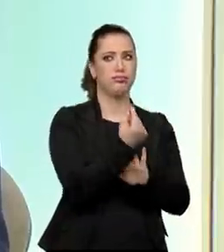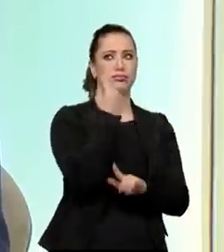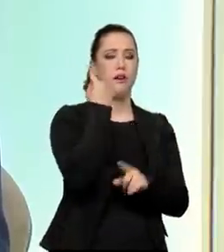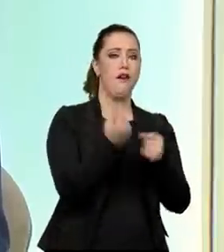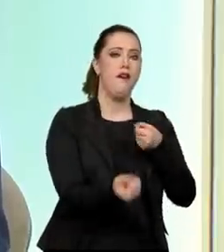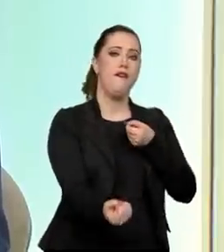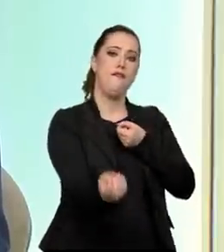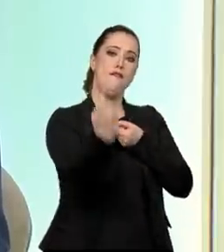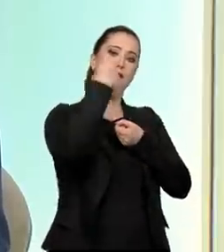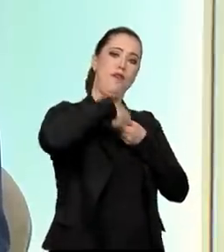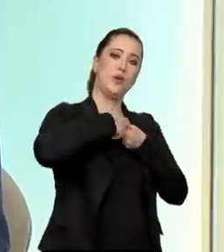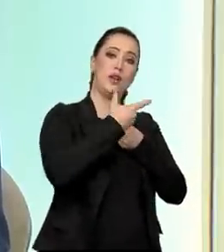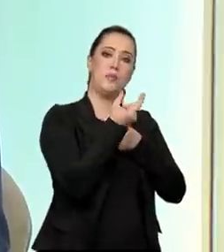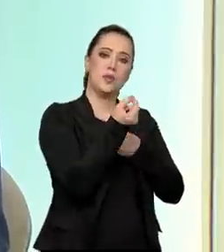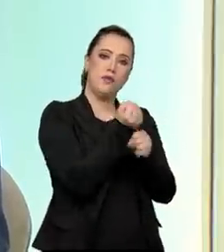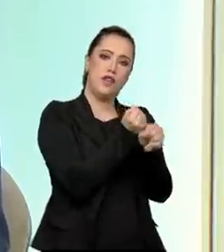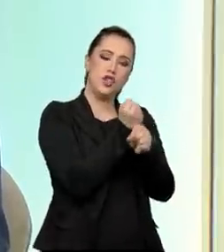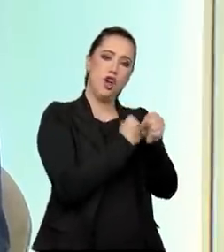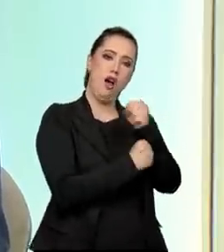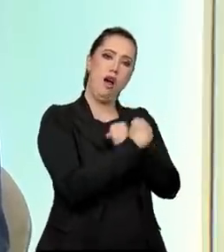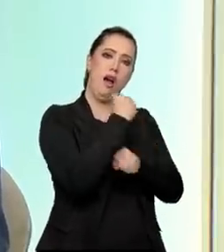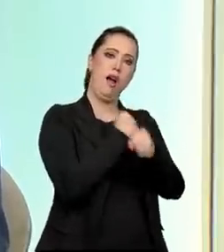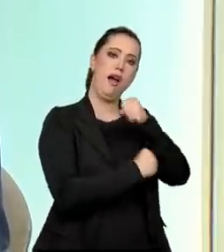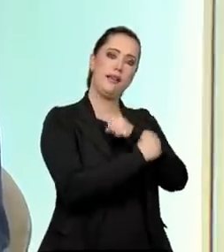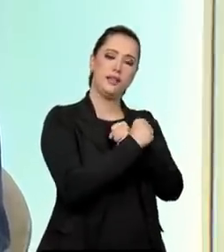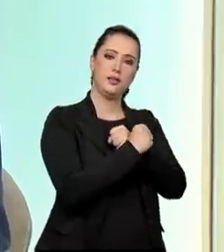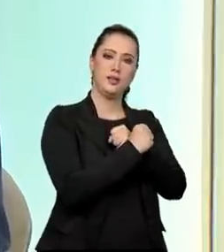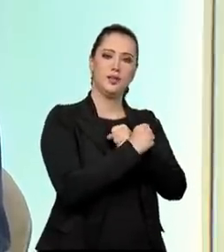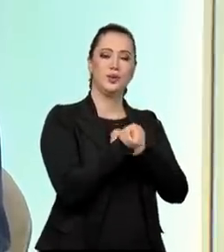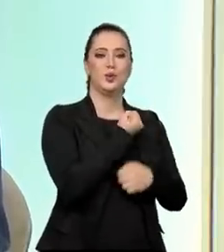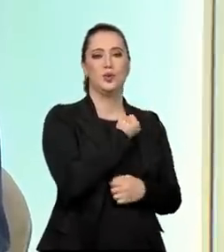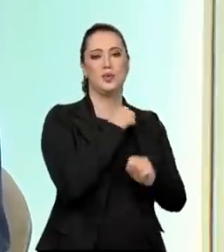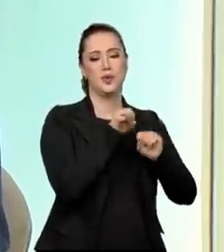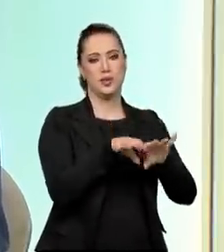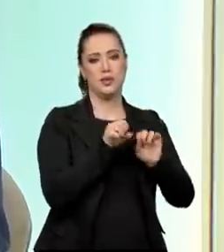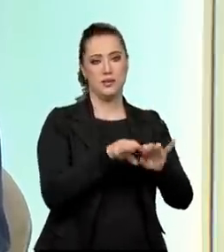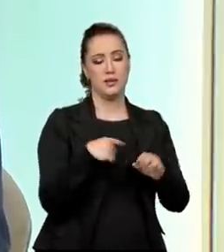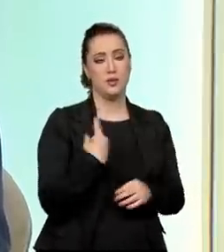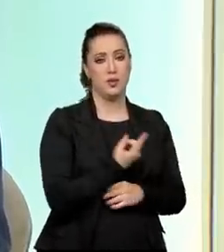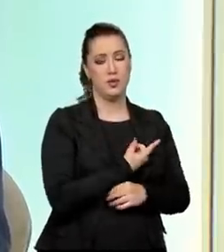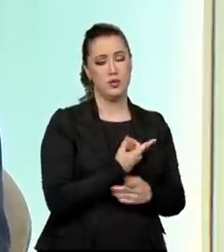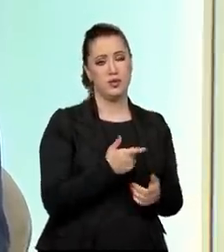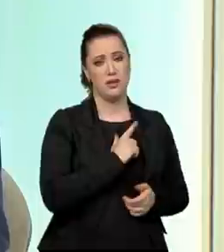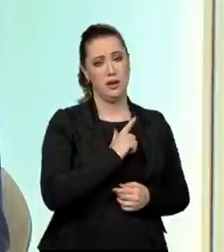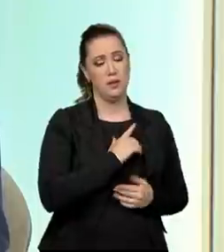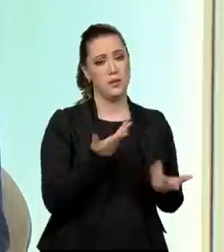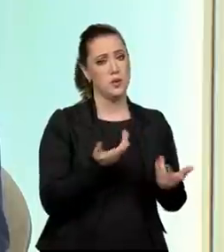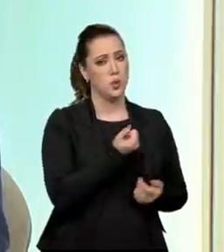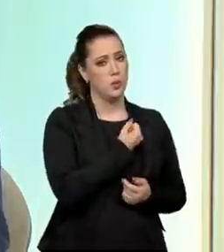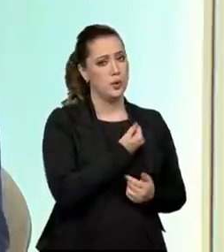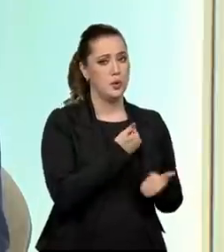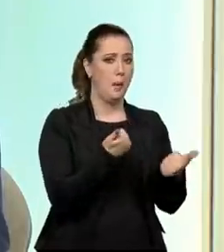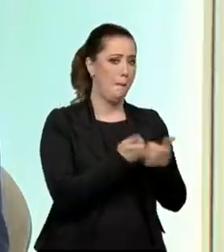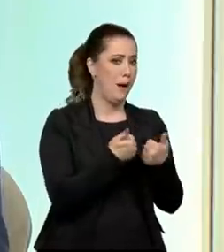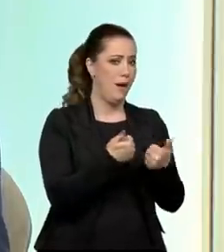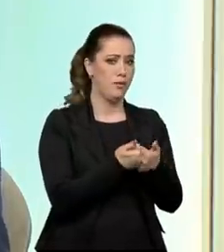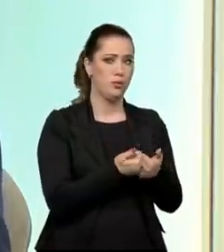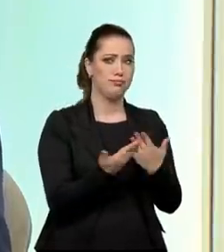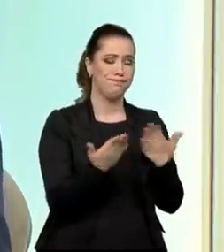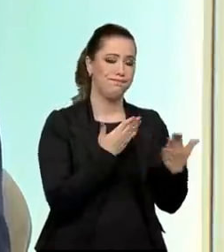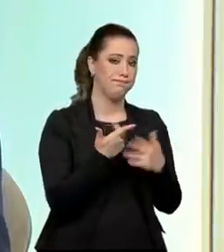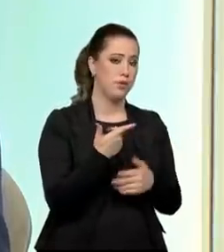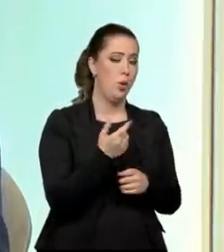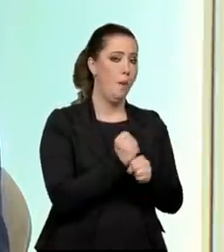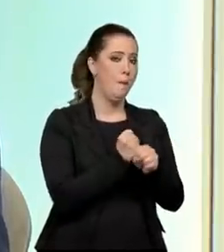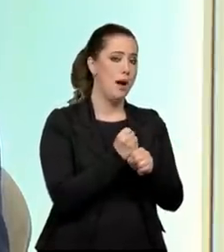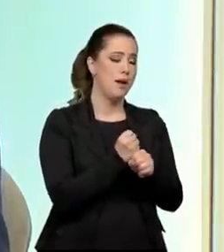infelizmente, dos indicadores de educação, né? Hoje nós temos, vamos ter números próximos ao ano 2000